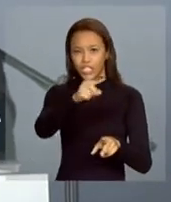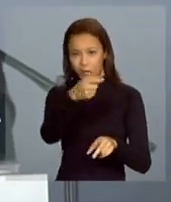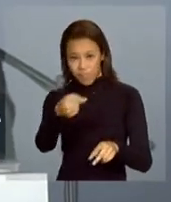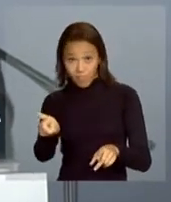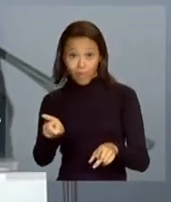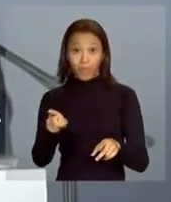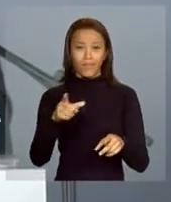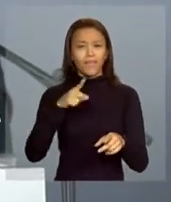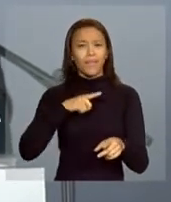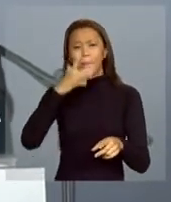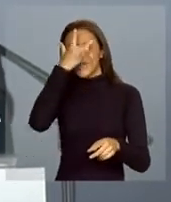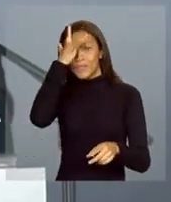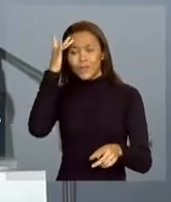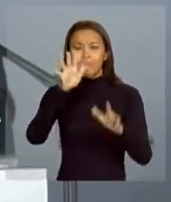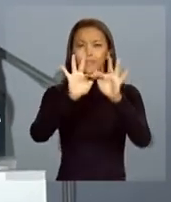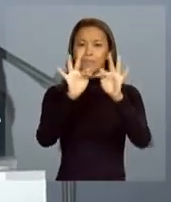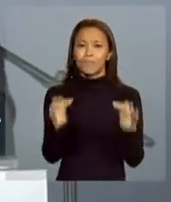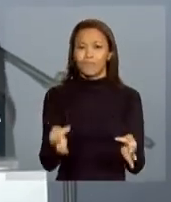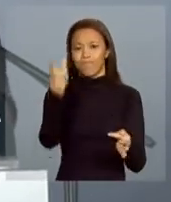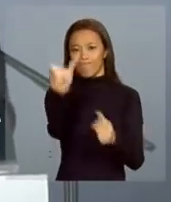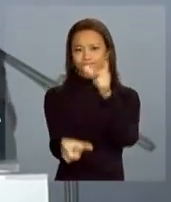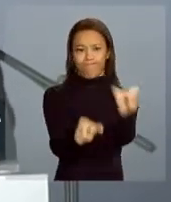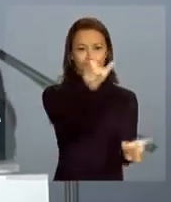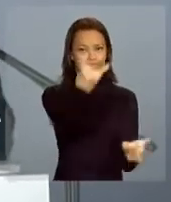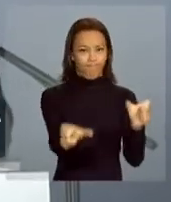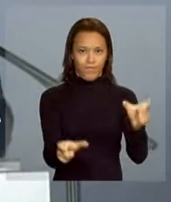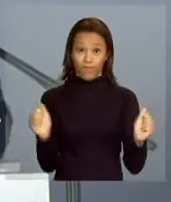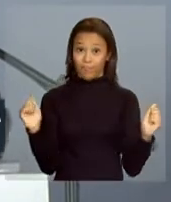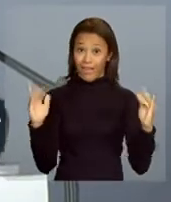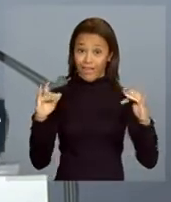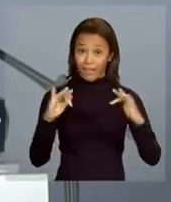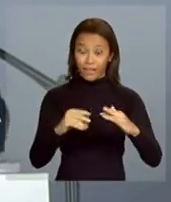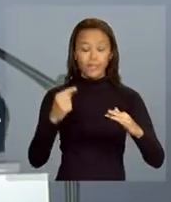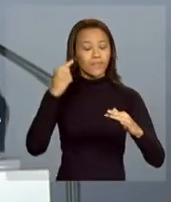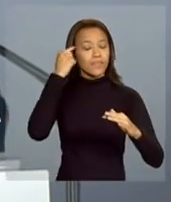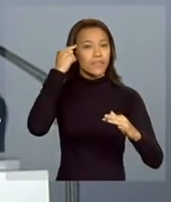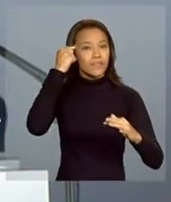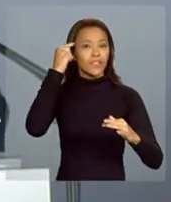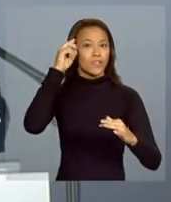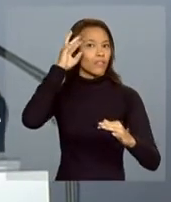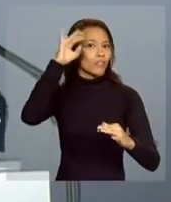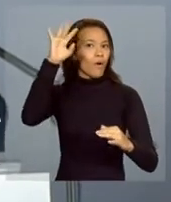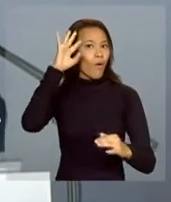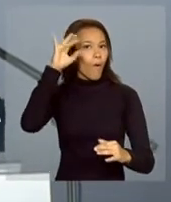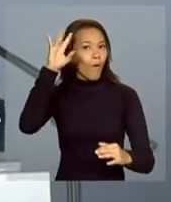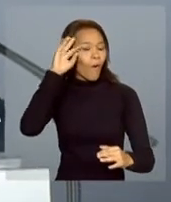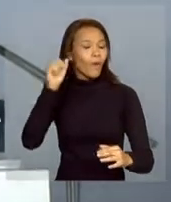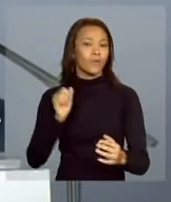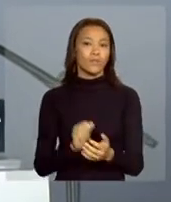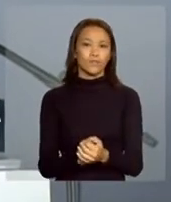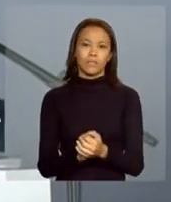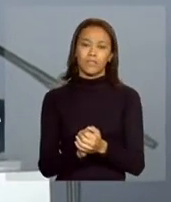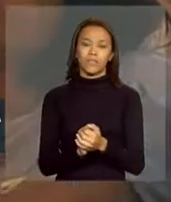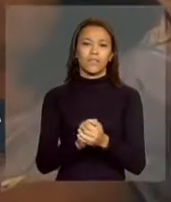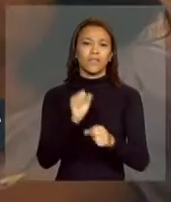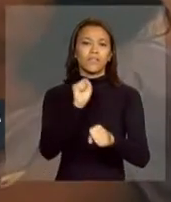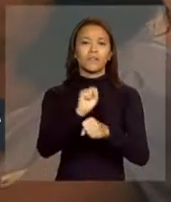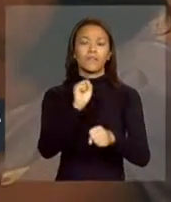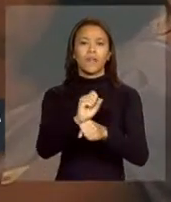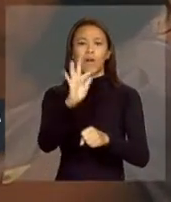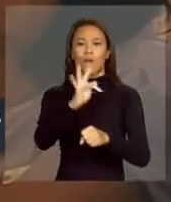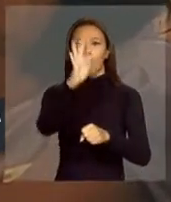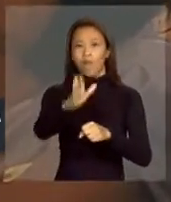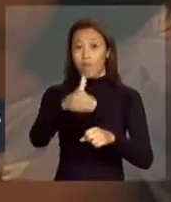Pessoas simples, movidas por sonhos, por ideais, por esperanças,